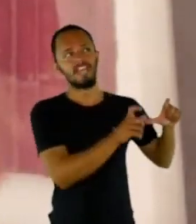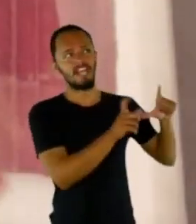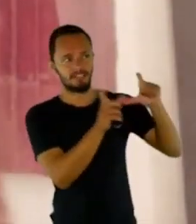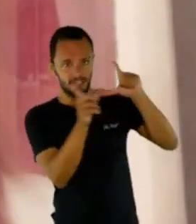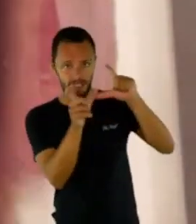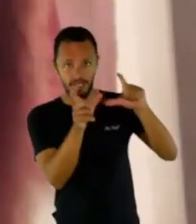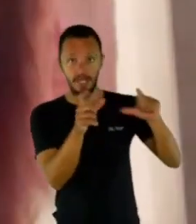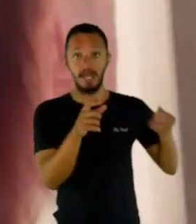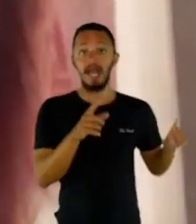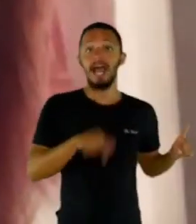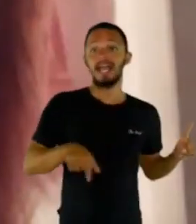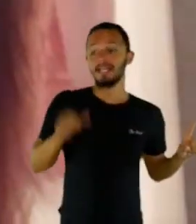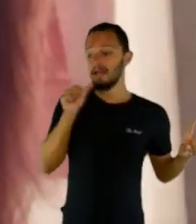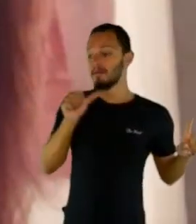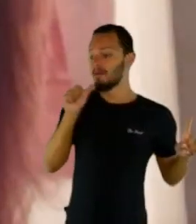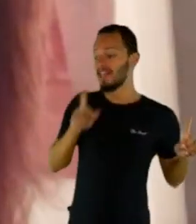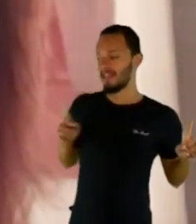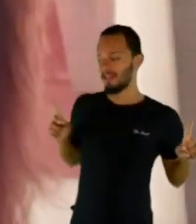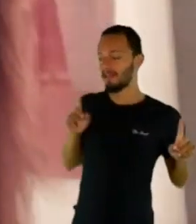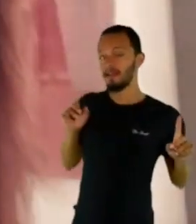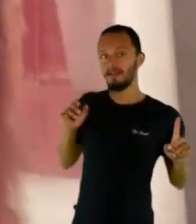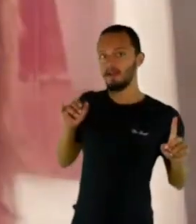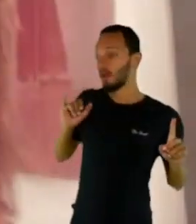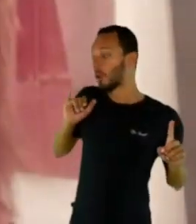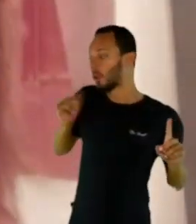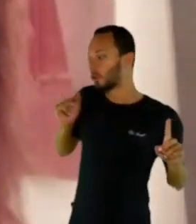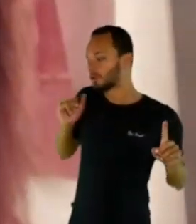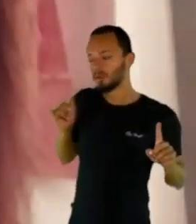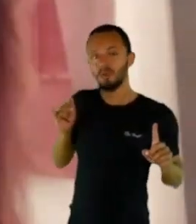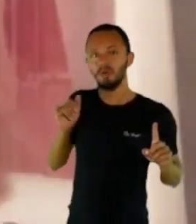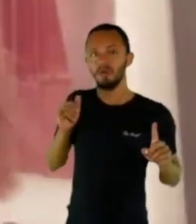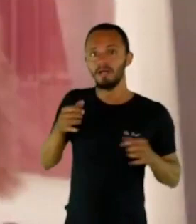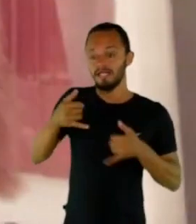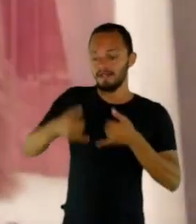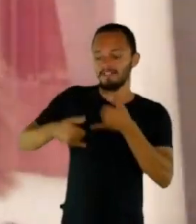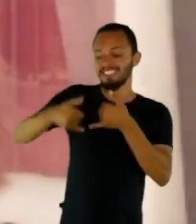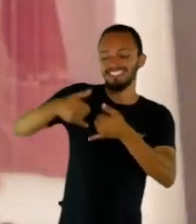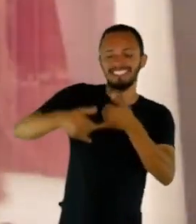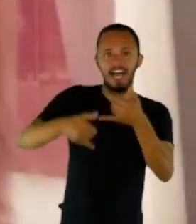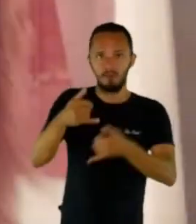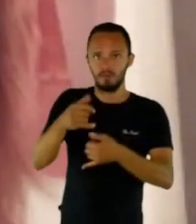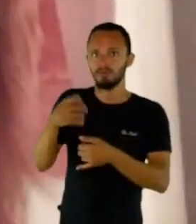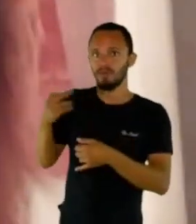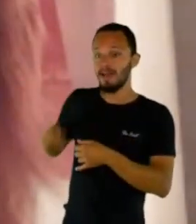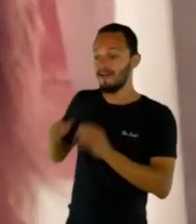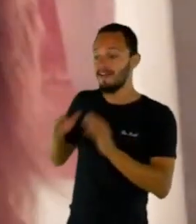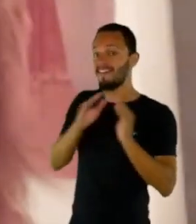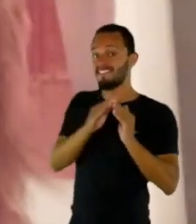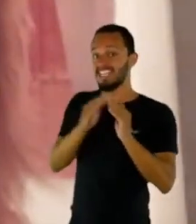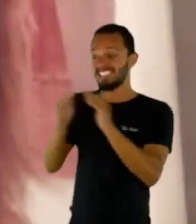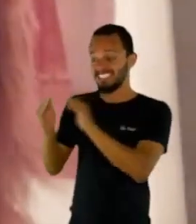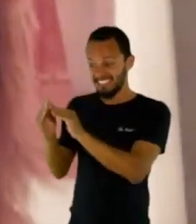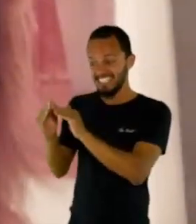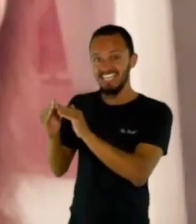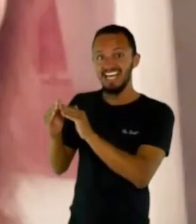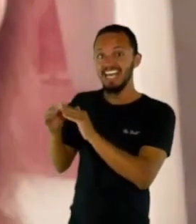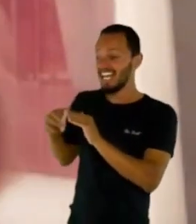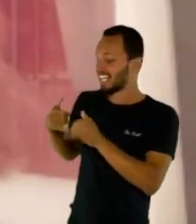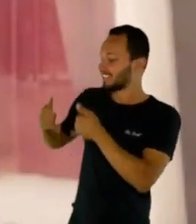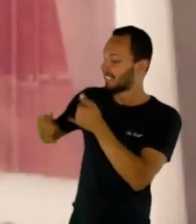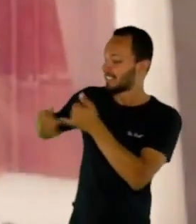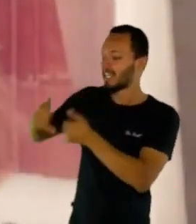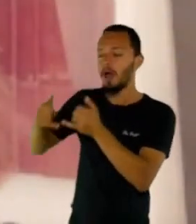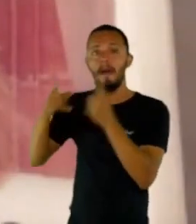dela estava fazendo muito barulho à noite, com salto. Acabou. Eu falei, cara, ela está recebendo alguém em casa.